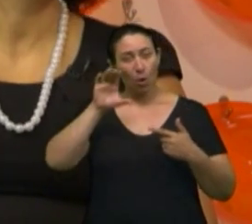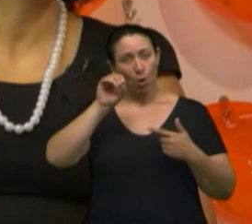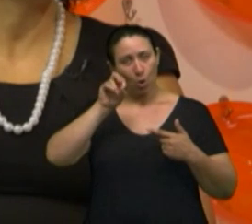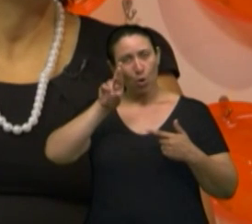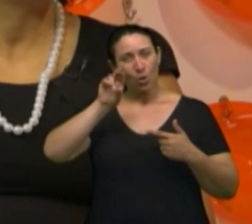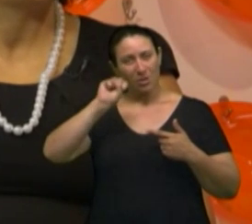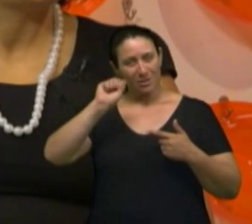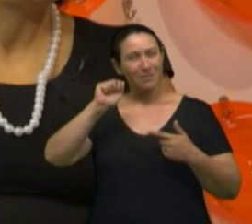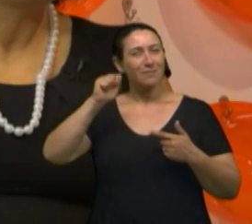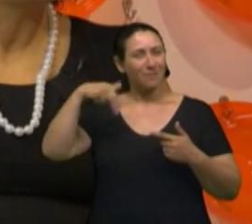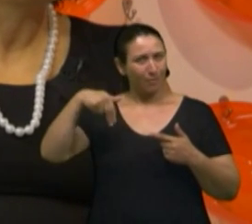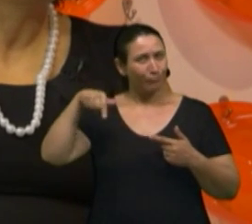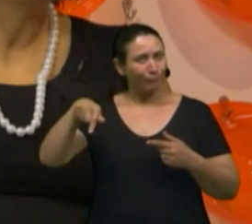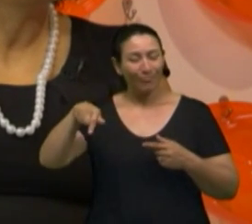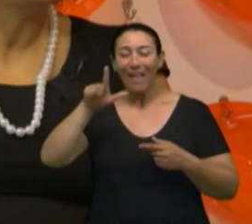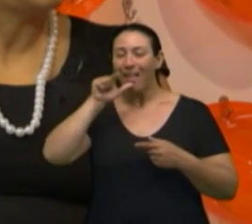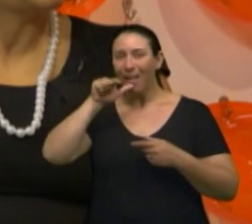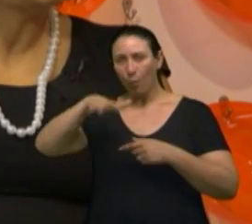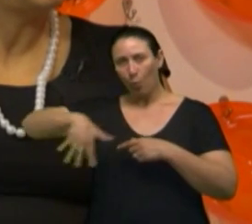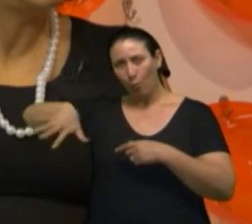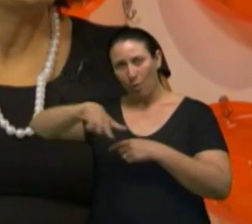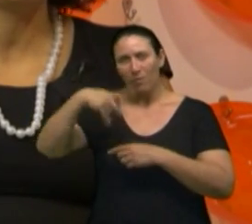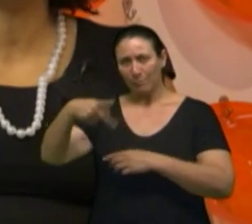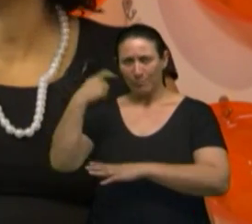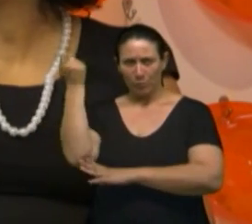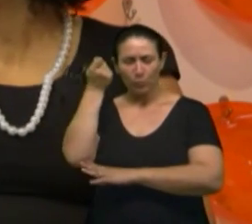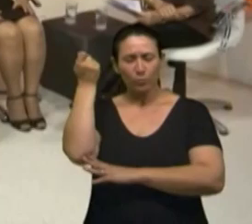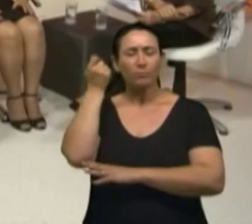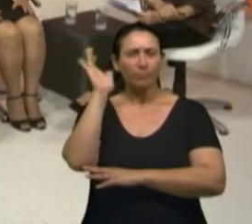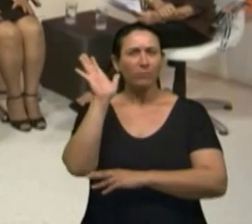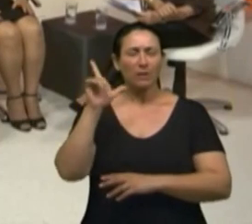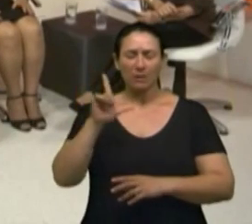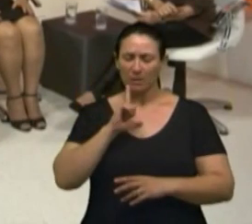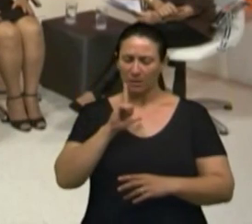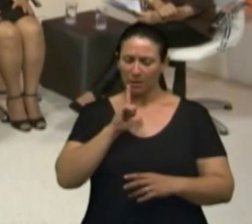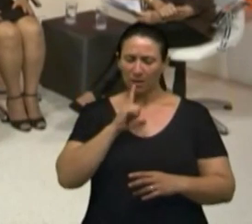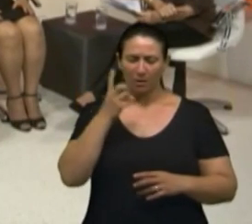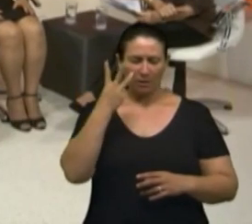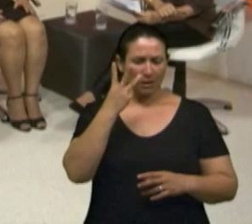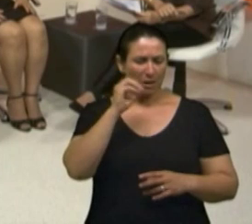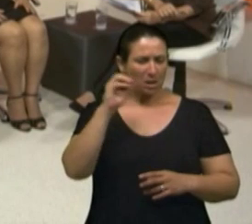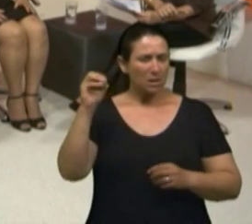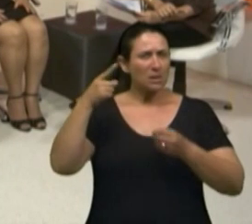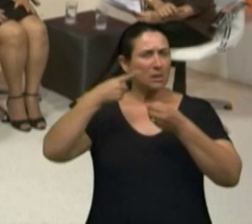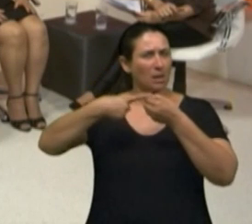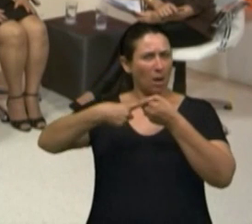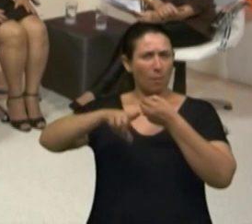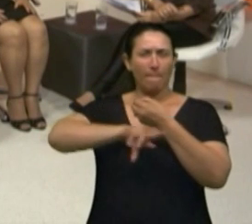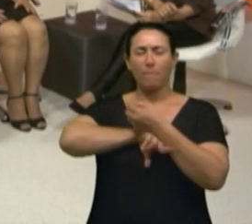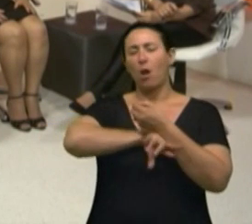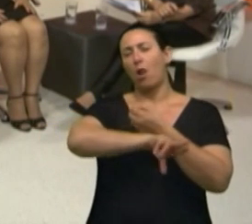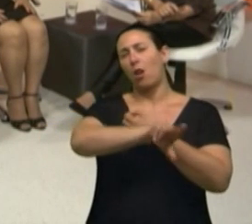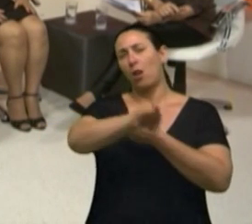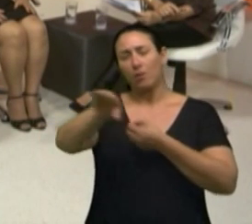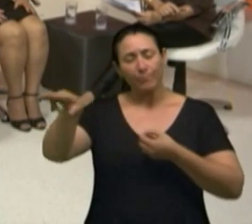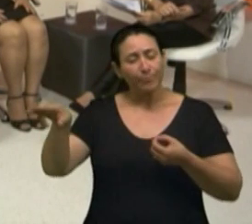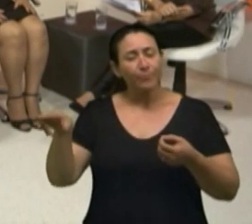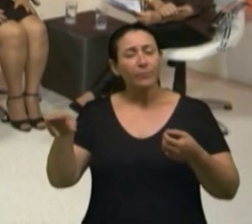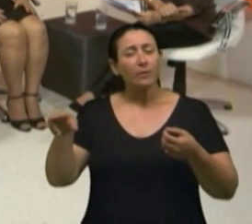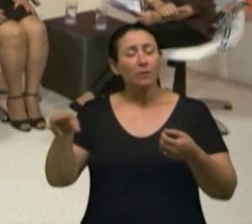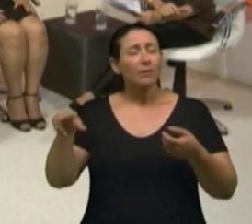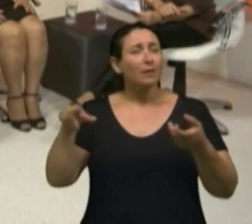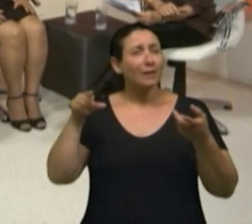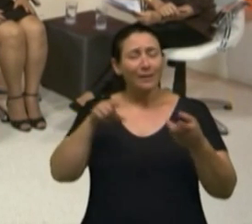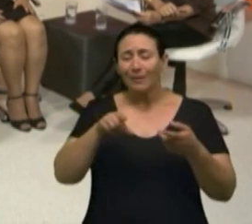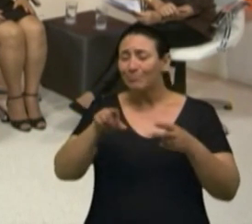que a Corsã, ela está em todo o estado do Rio Grande do Sul, mais de 300 cidades, né, Rosana? E no